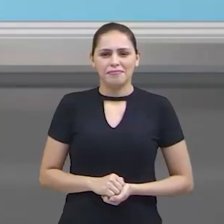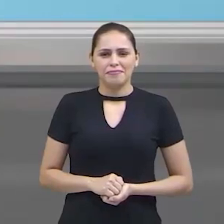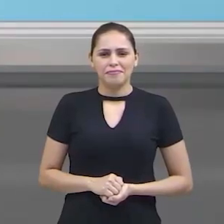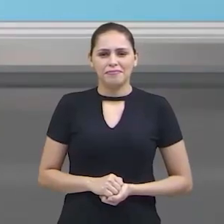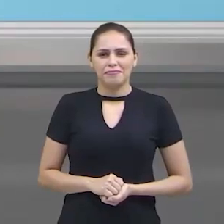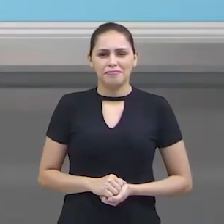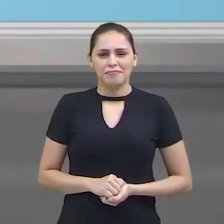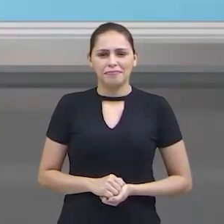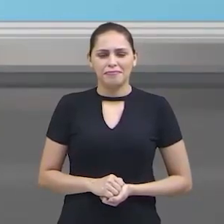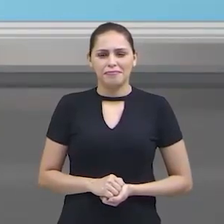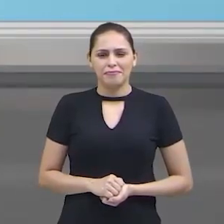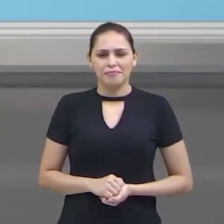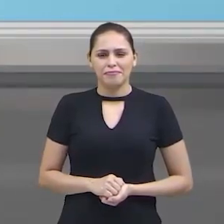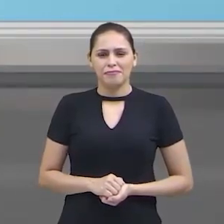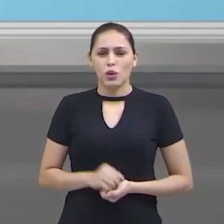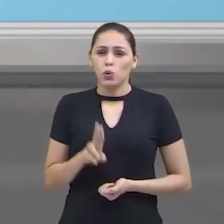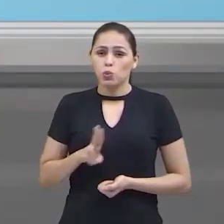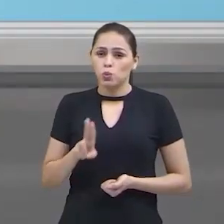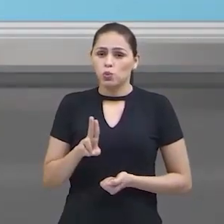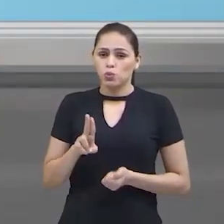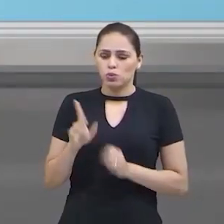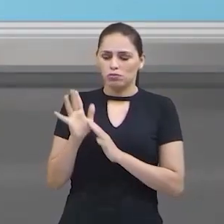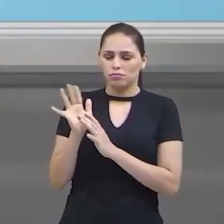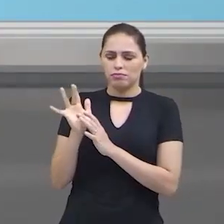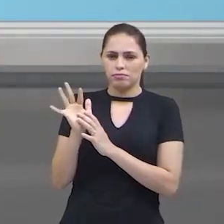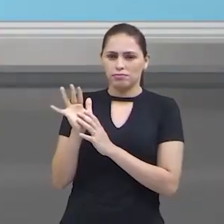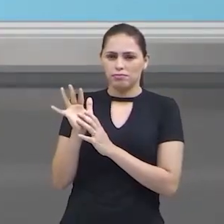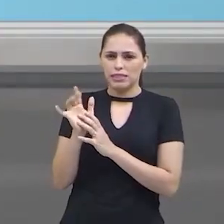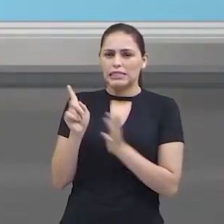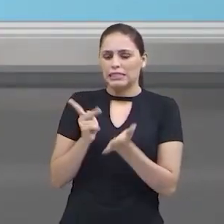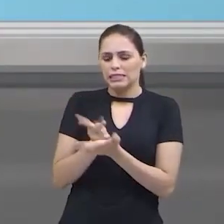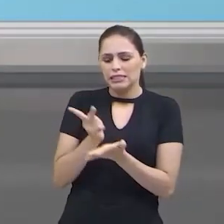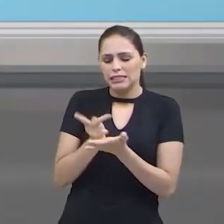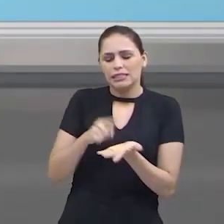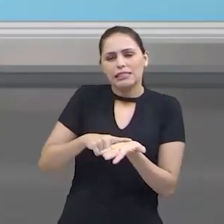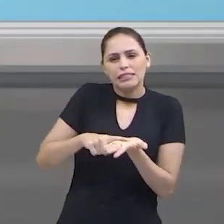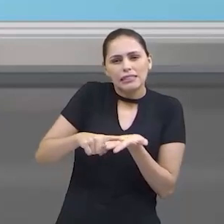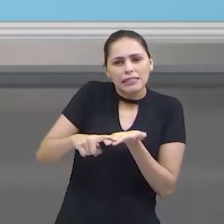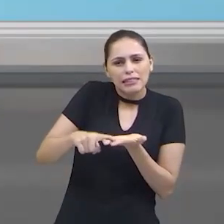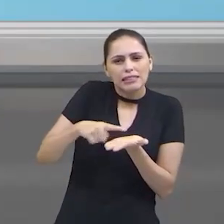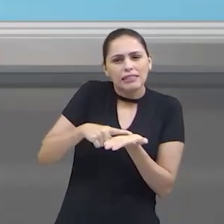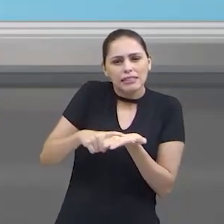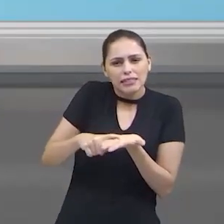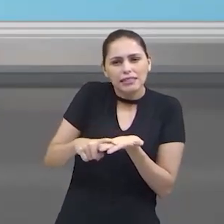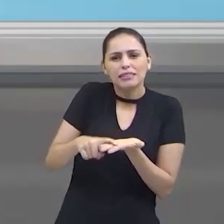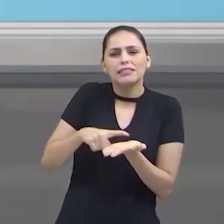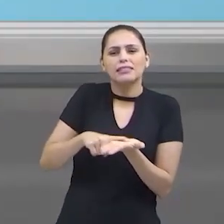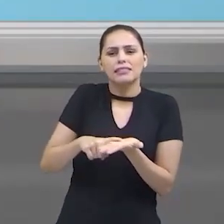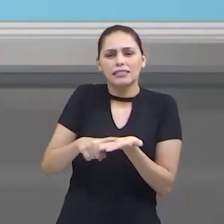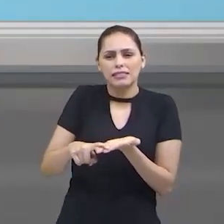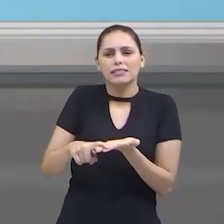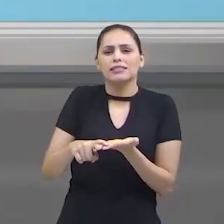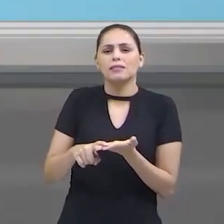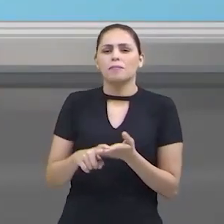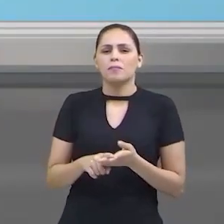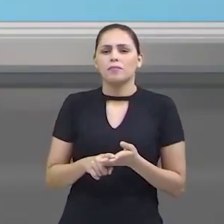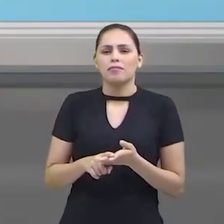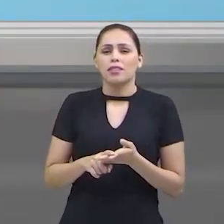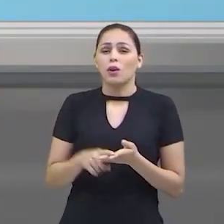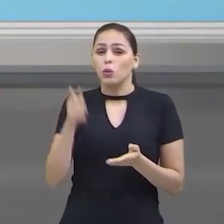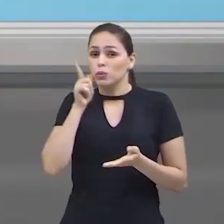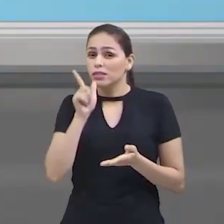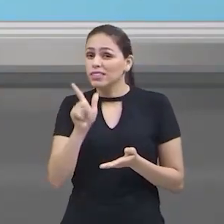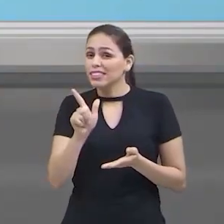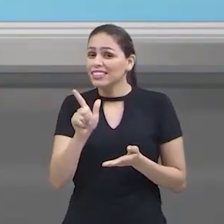Estou. Segurou. Faça o dedinho aqui, ó. Faça. Faça o dedinho. Pronto. Está saindo o nosso avião,